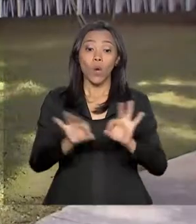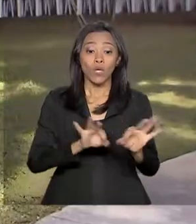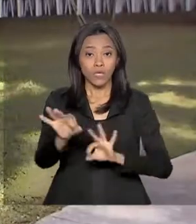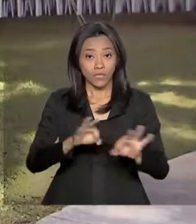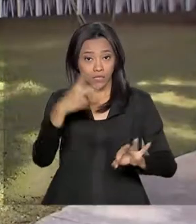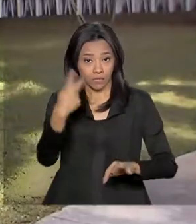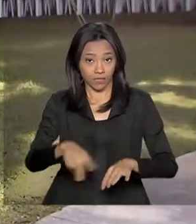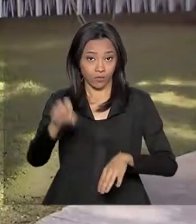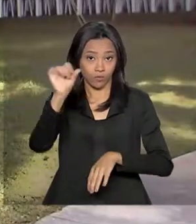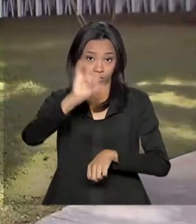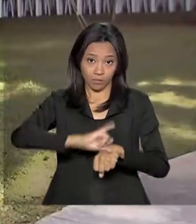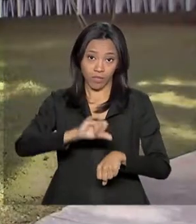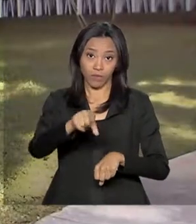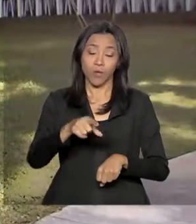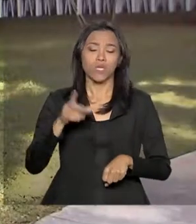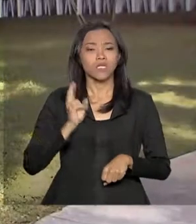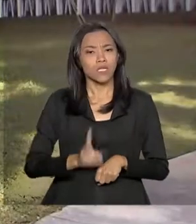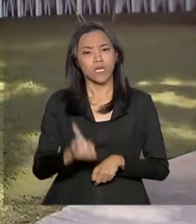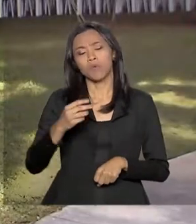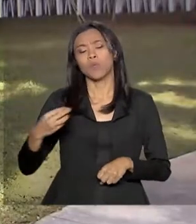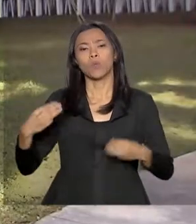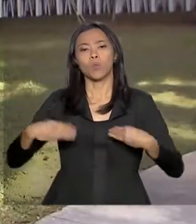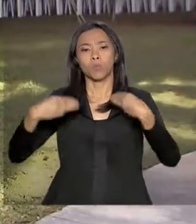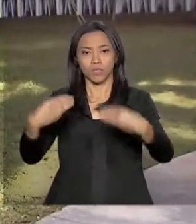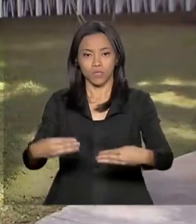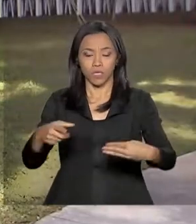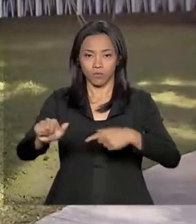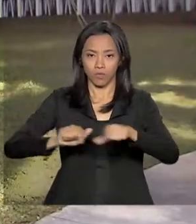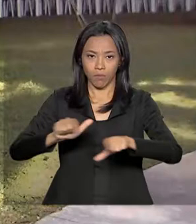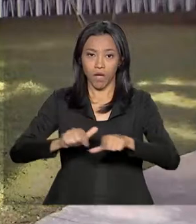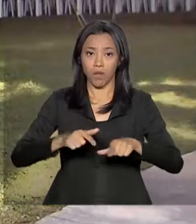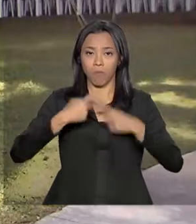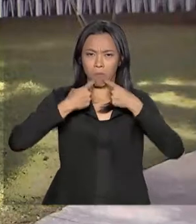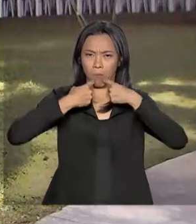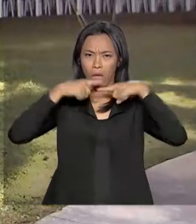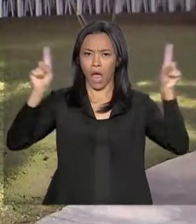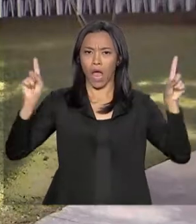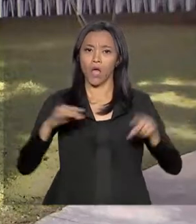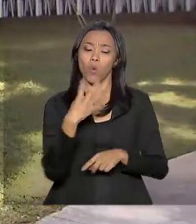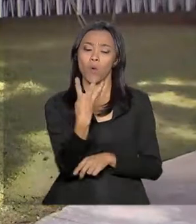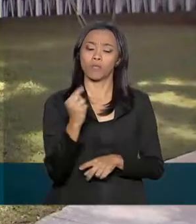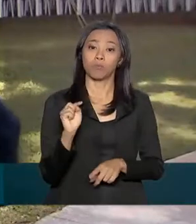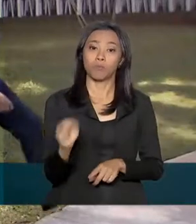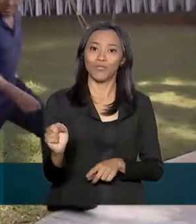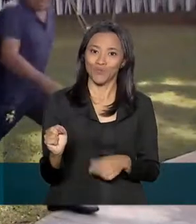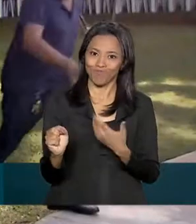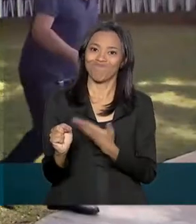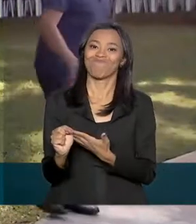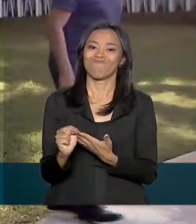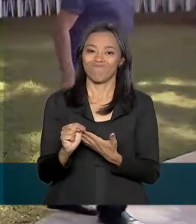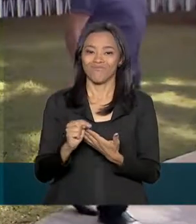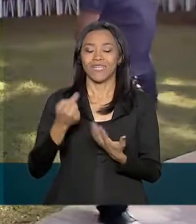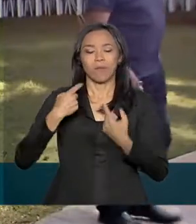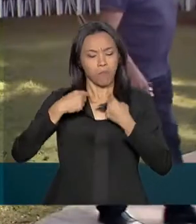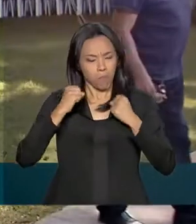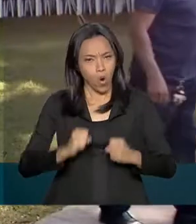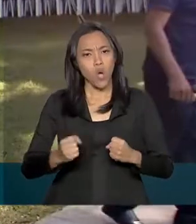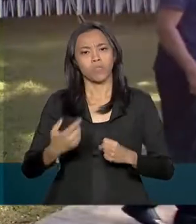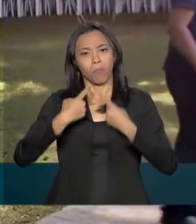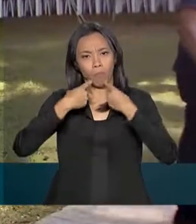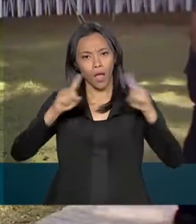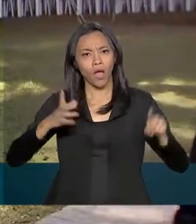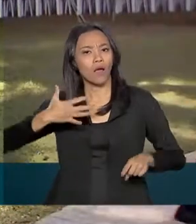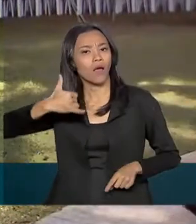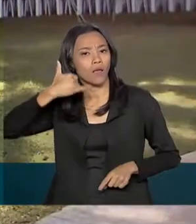o Ministério Público do Trabalho recebe cerca de 4 mil denúncias, que podem ser feitas pelo Disque 100, de